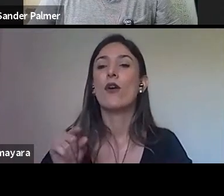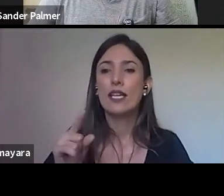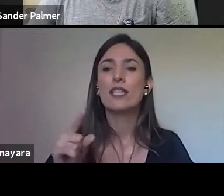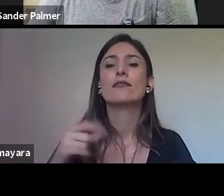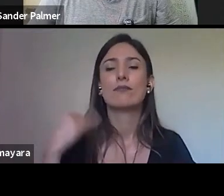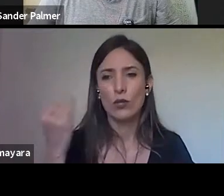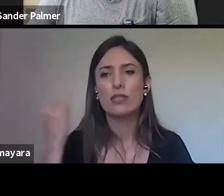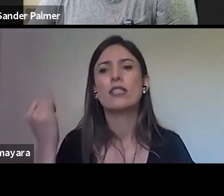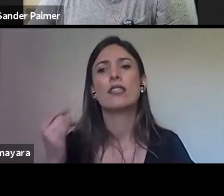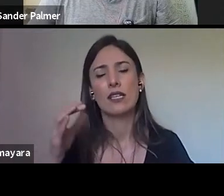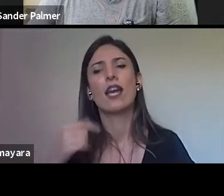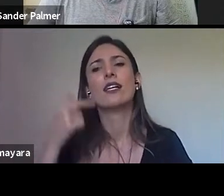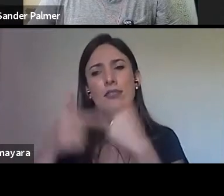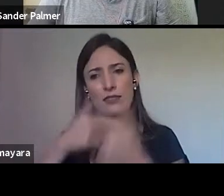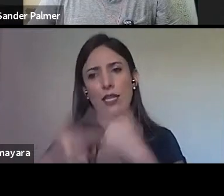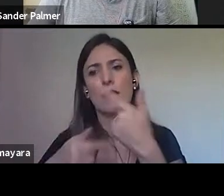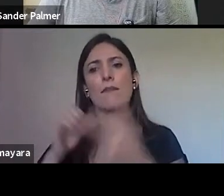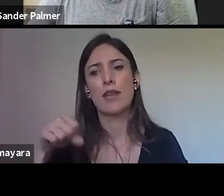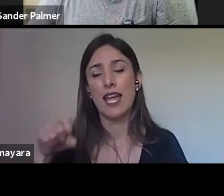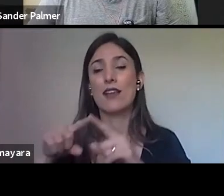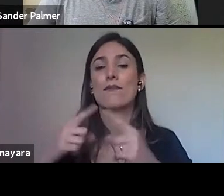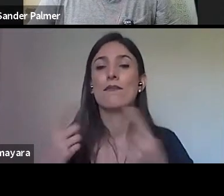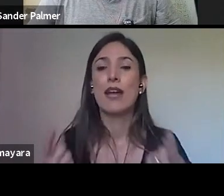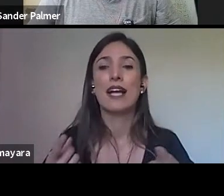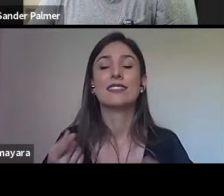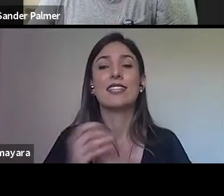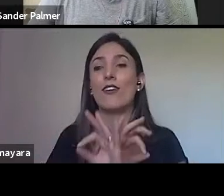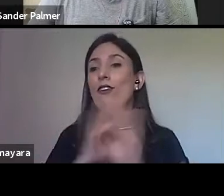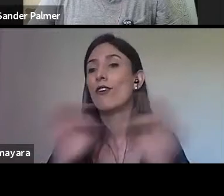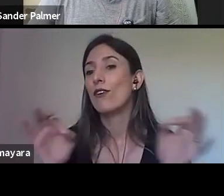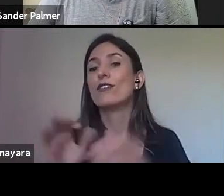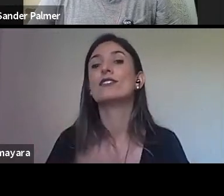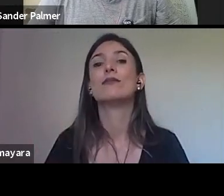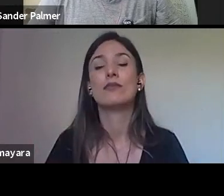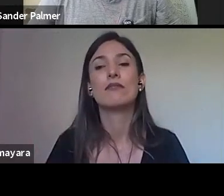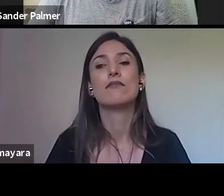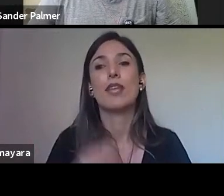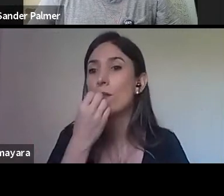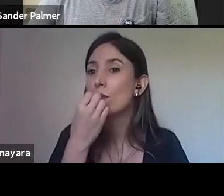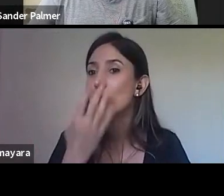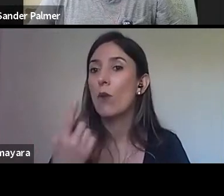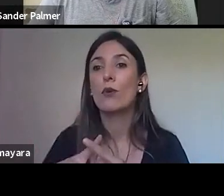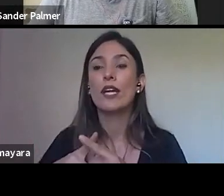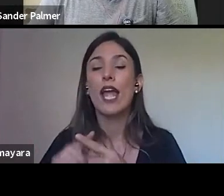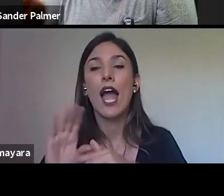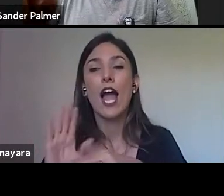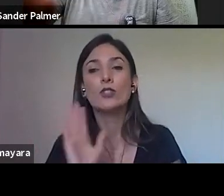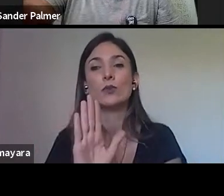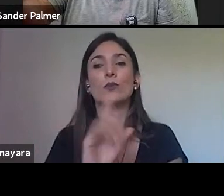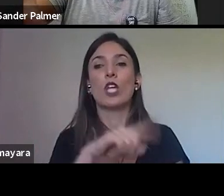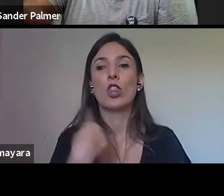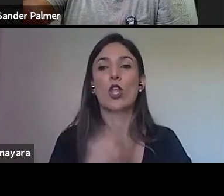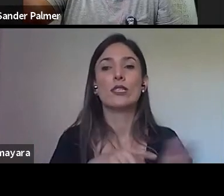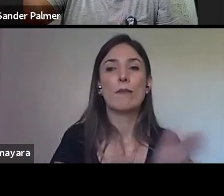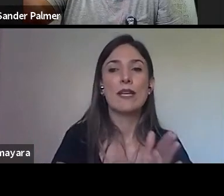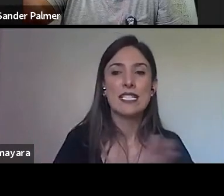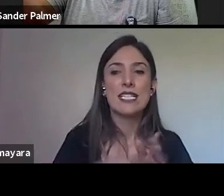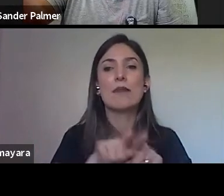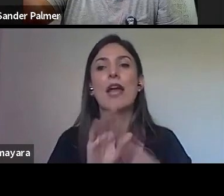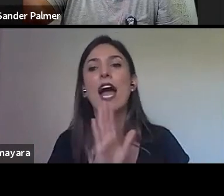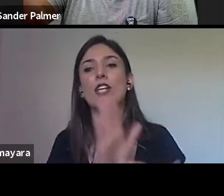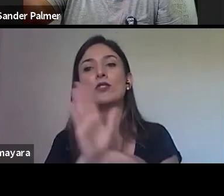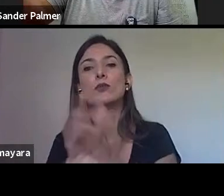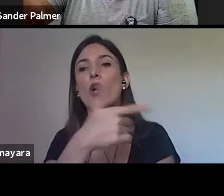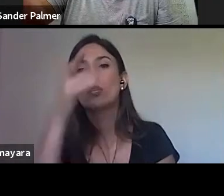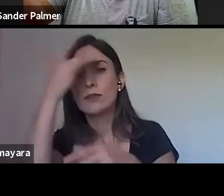mas que encampa, né? Não só as nossas pesquisas, mas as pesquisas em tudo. Então, impacta, né?